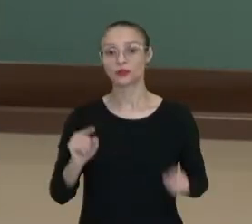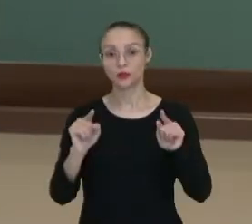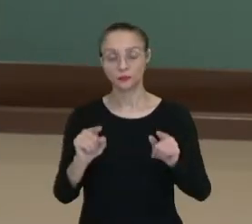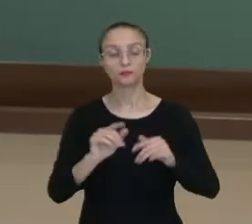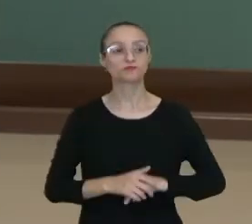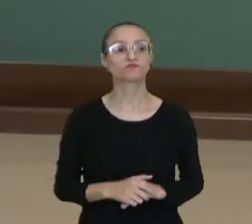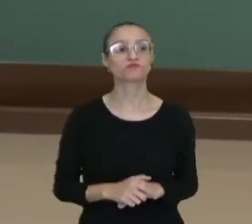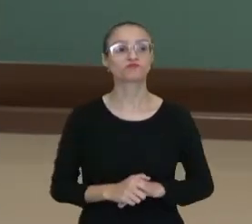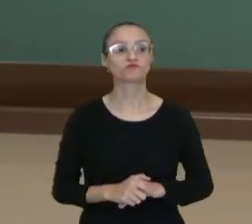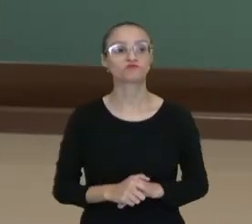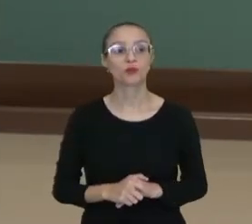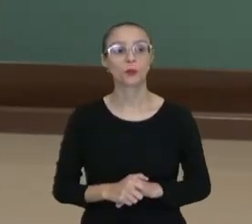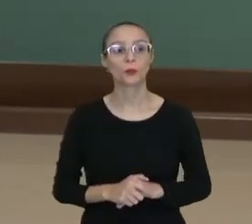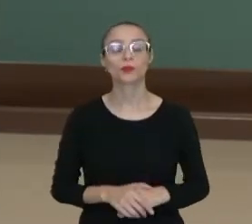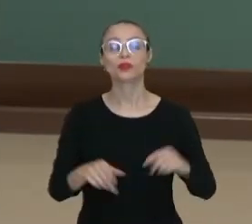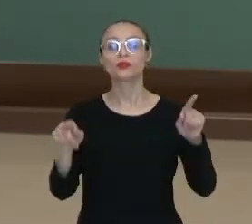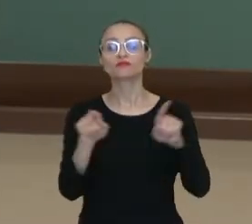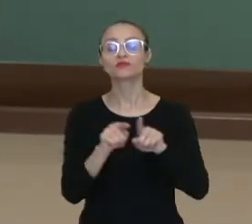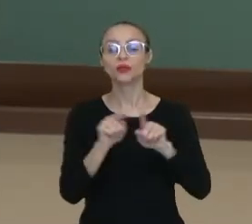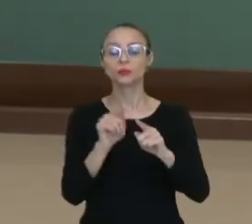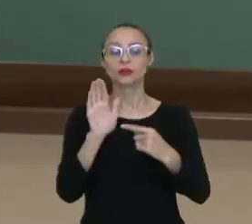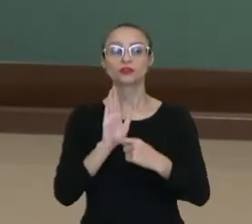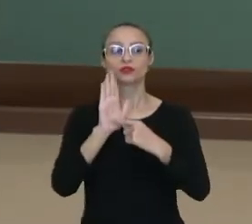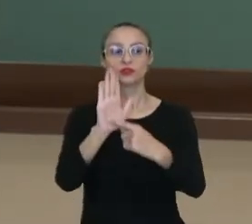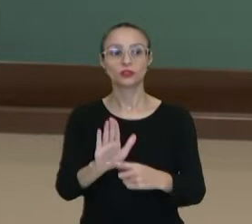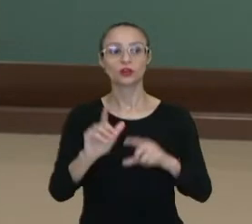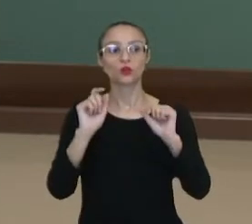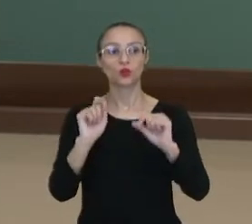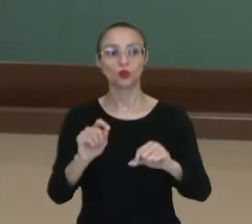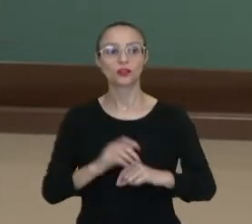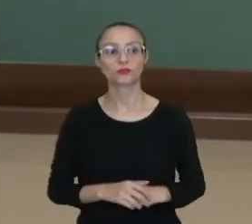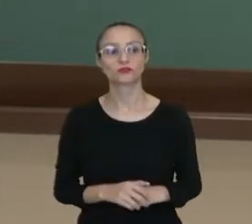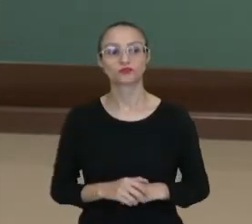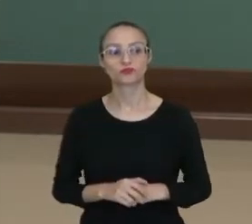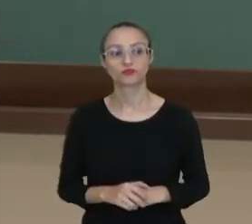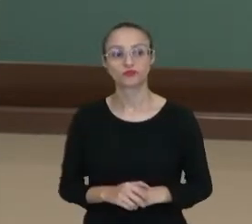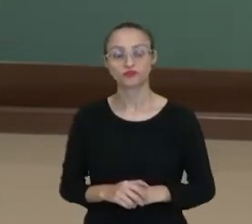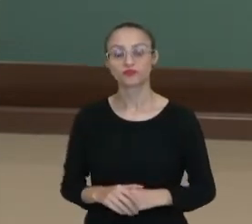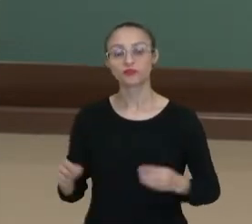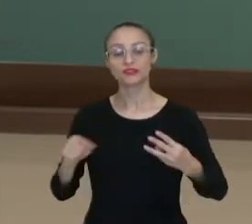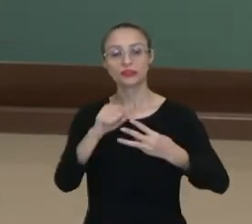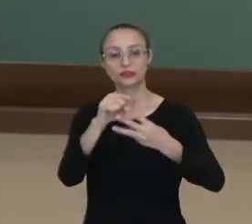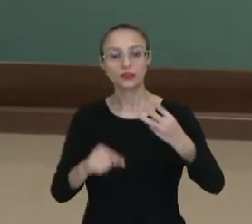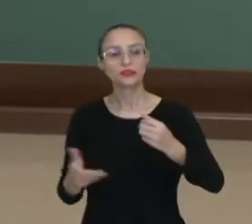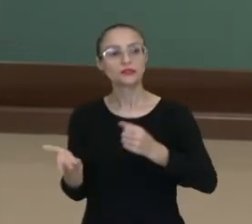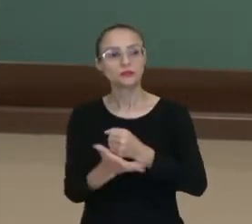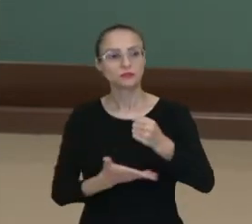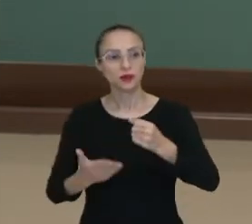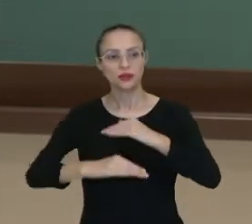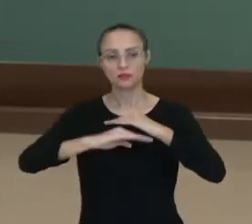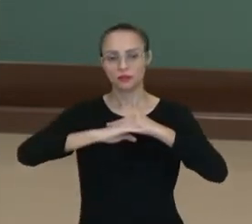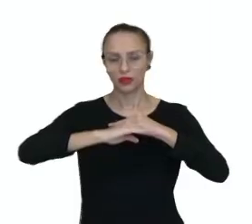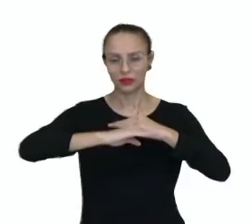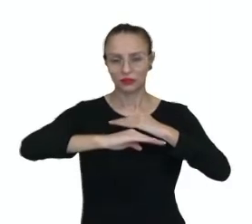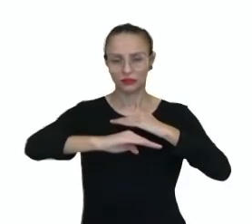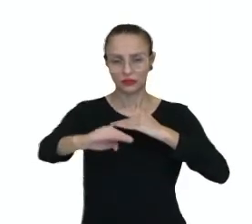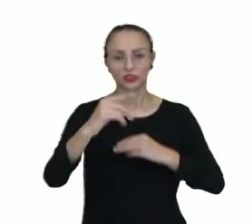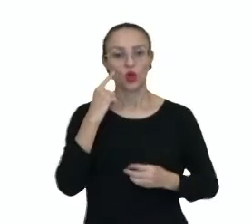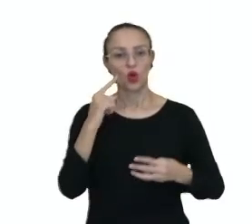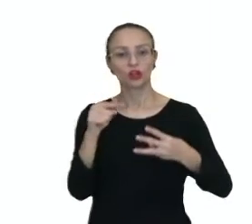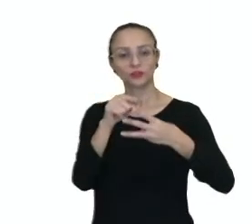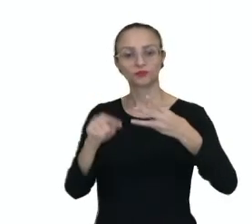que é o Pico da Neblina. Podemos destacar também três unidades de relevo básicas. Planície amazônica,